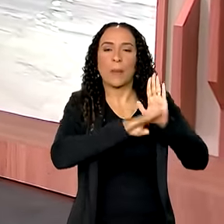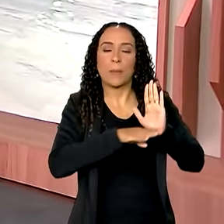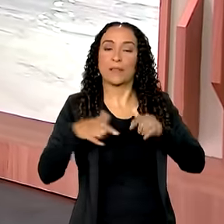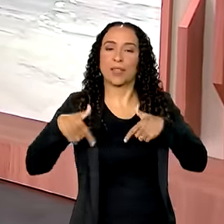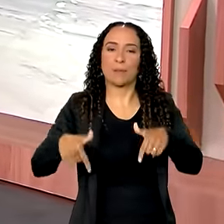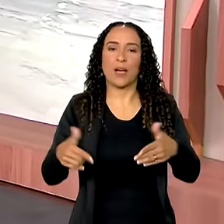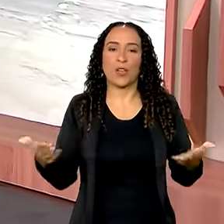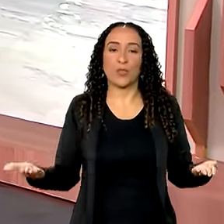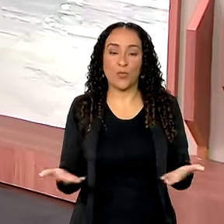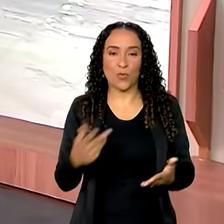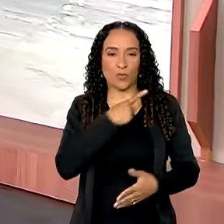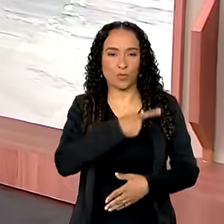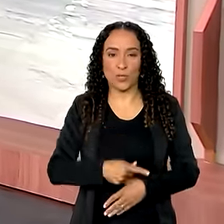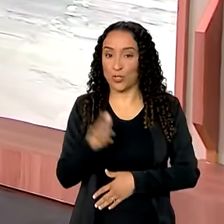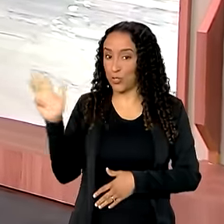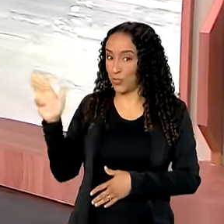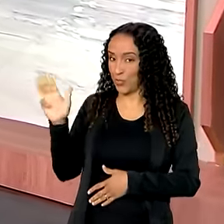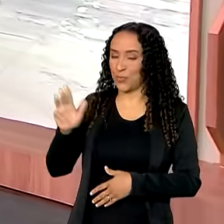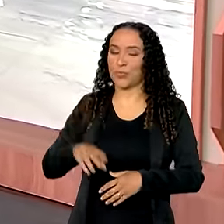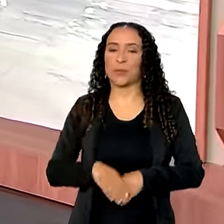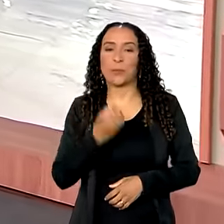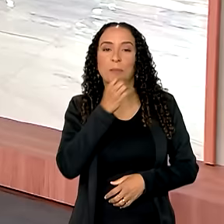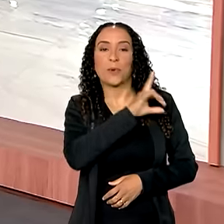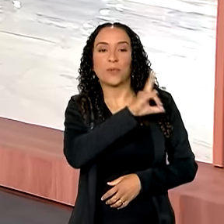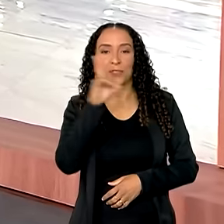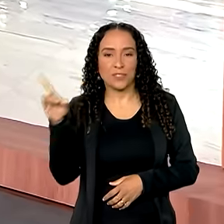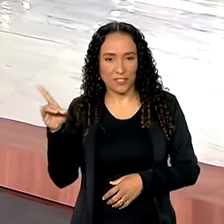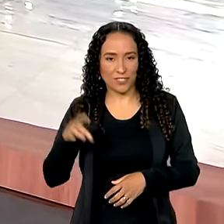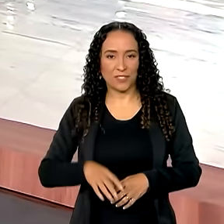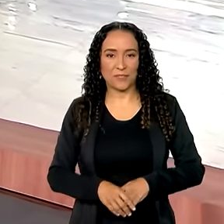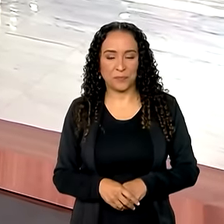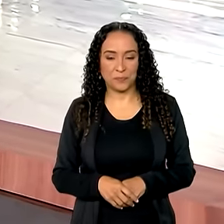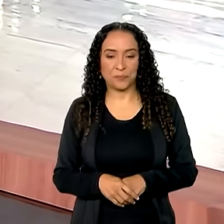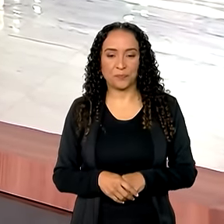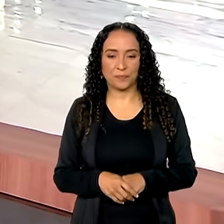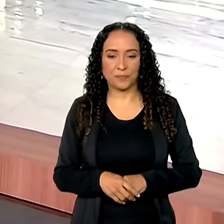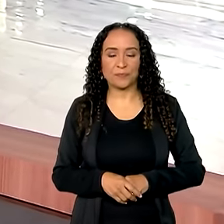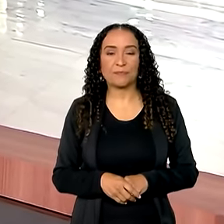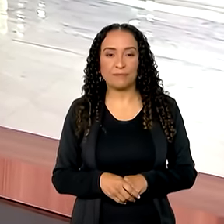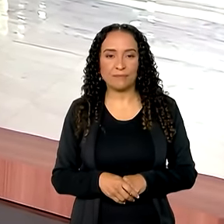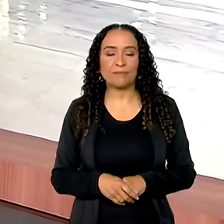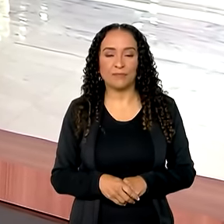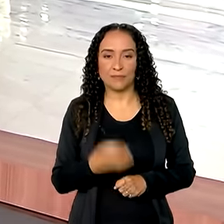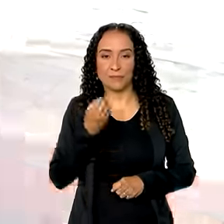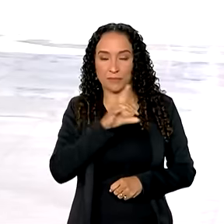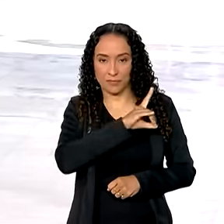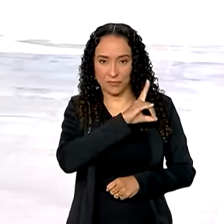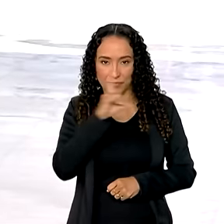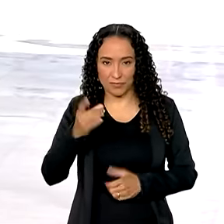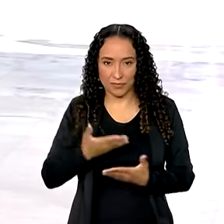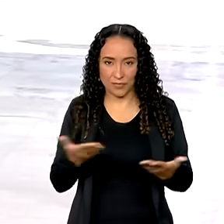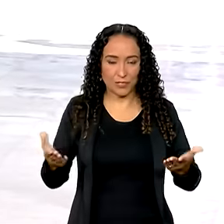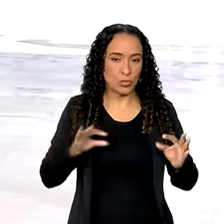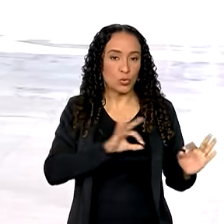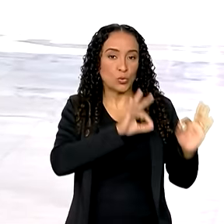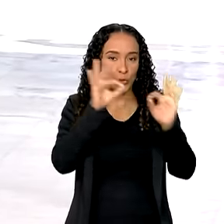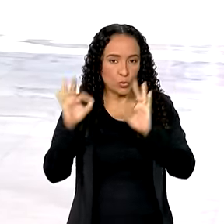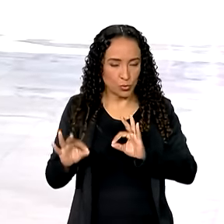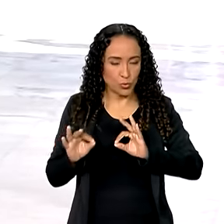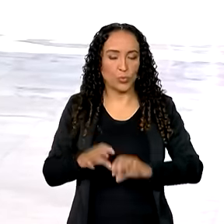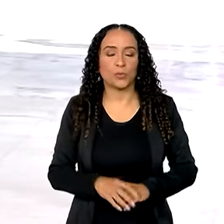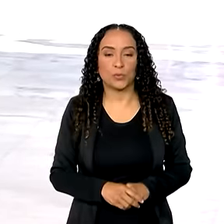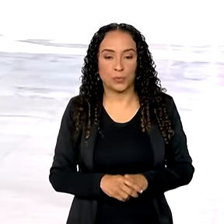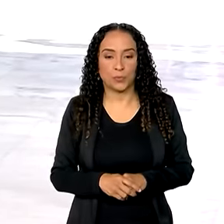agenda do presidente Lula para hoje. Bom dia, Luciana. Oi, Vanessa. Bom dia para você. Bom dia a todos que